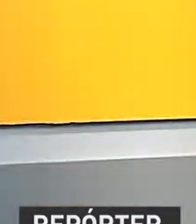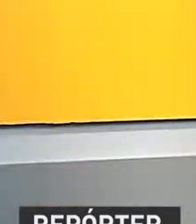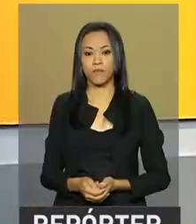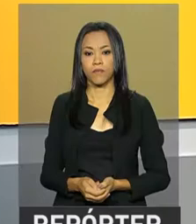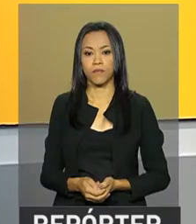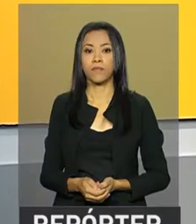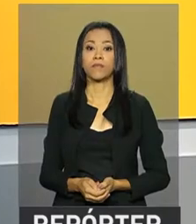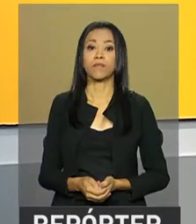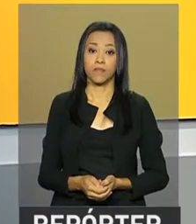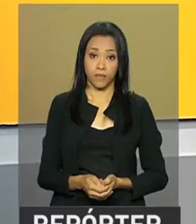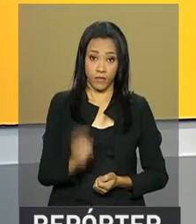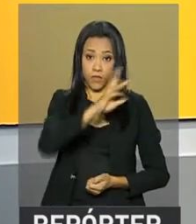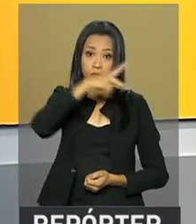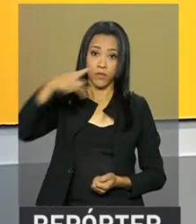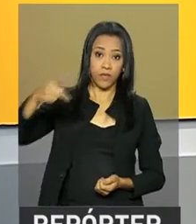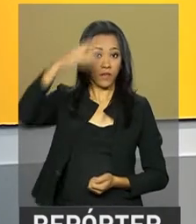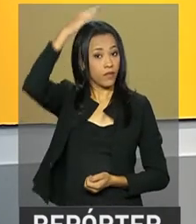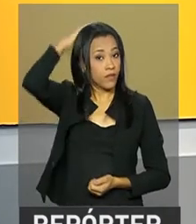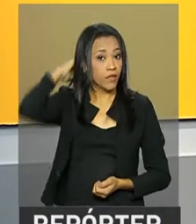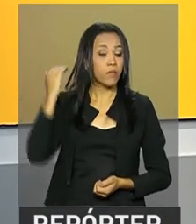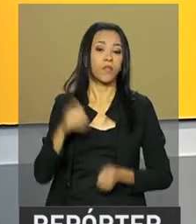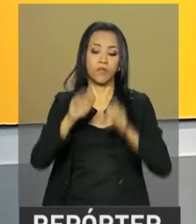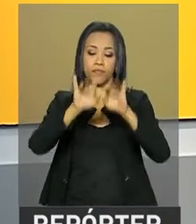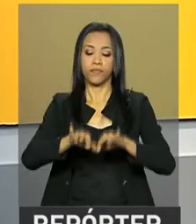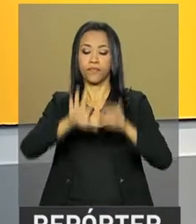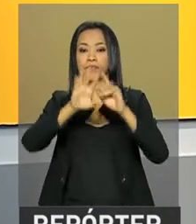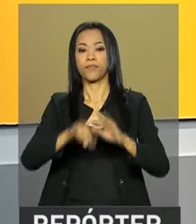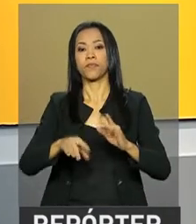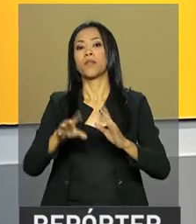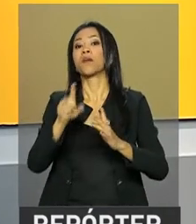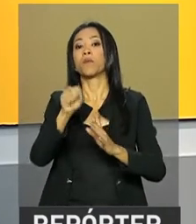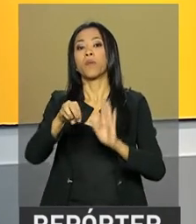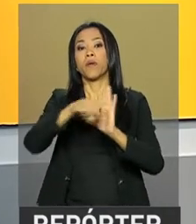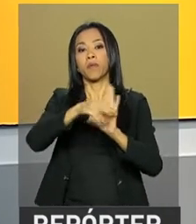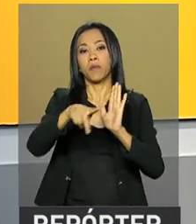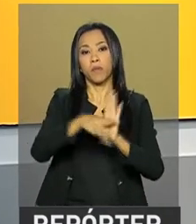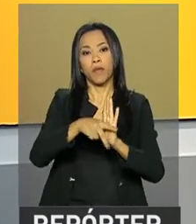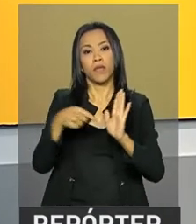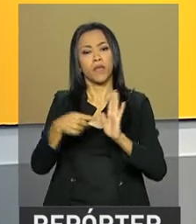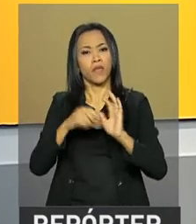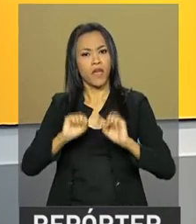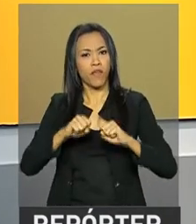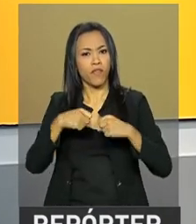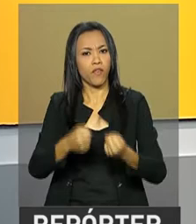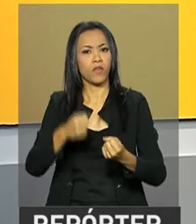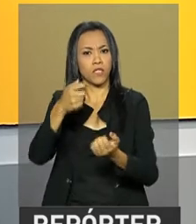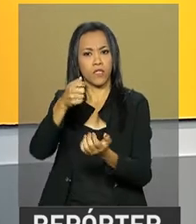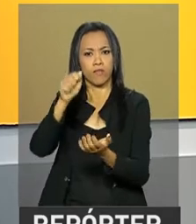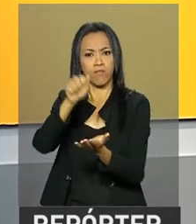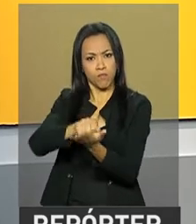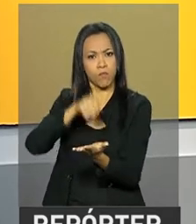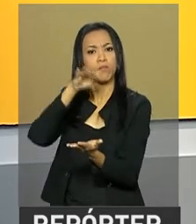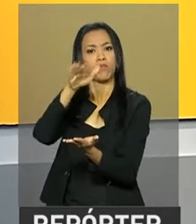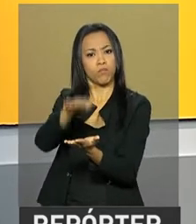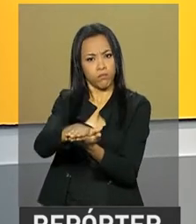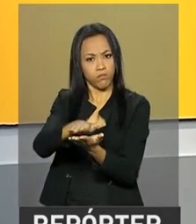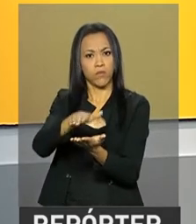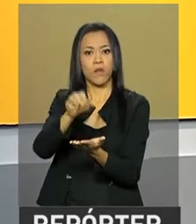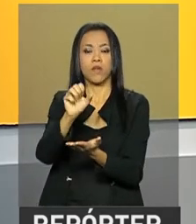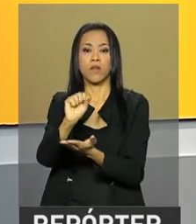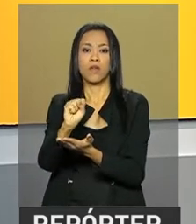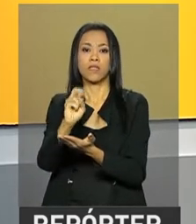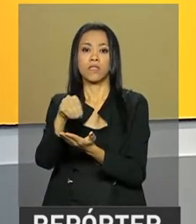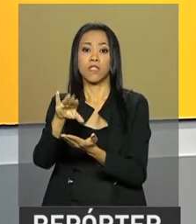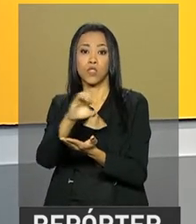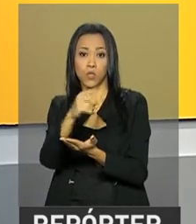O presidente Michel Temer editou uma medida provisória que reforça as sanções que vão poder ser adotadas pelo Banco